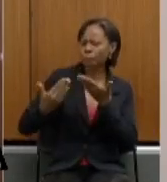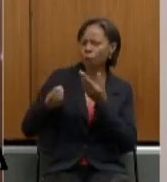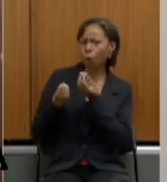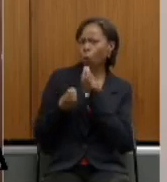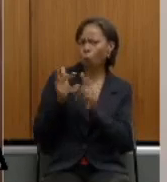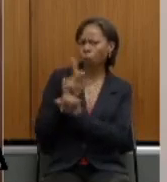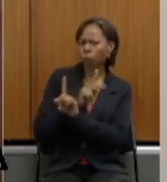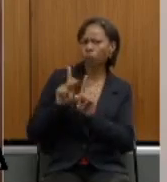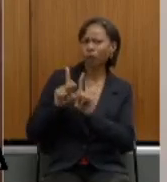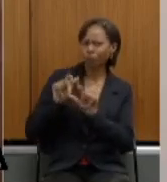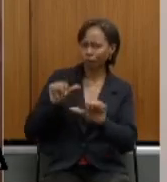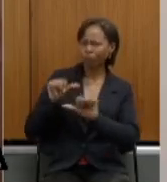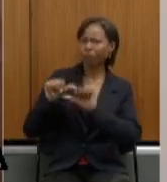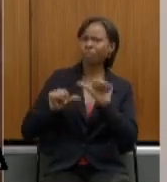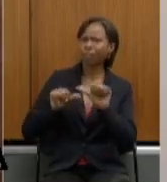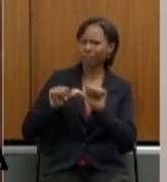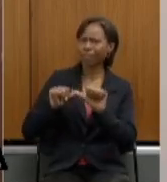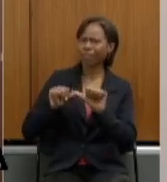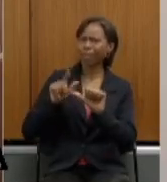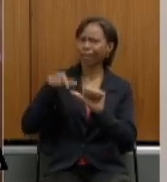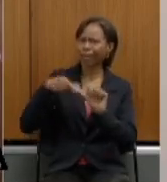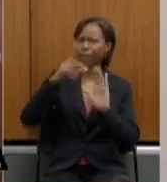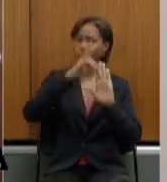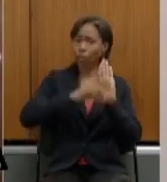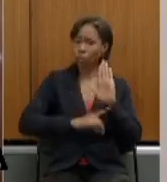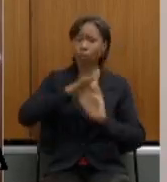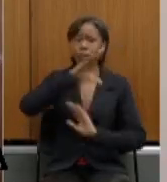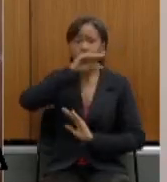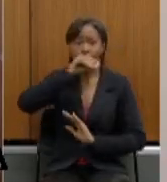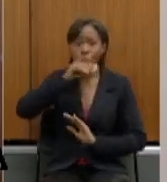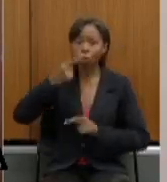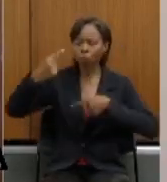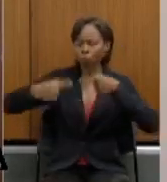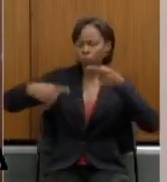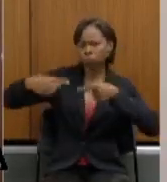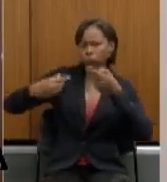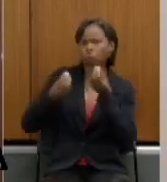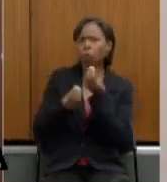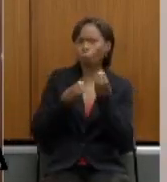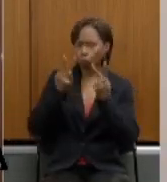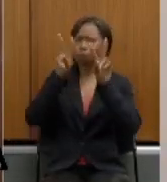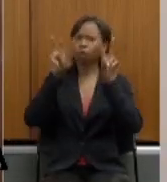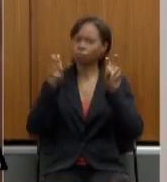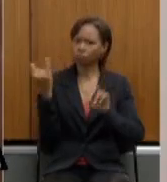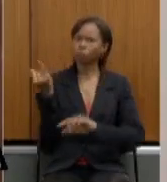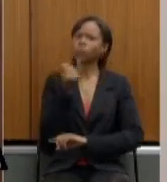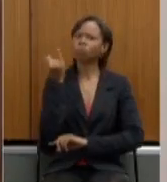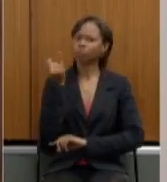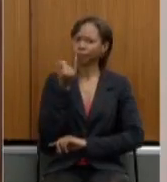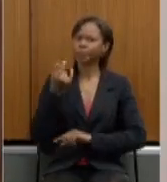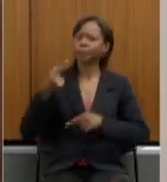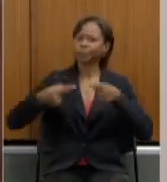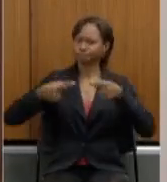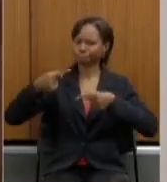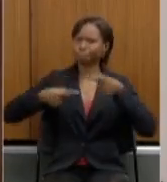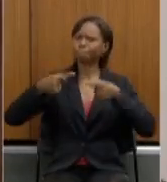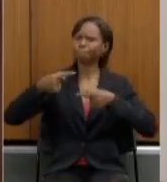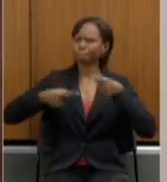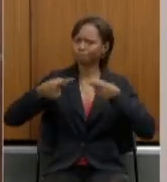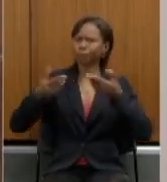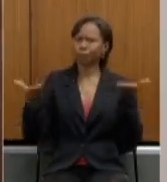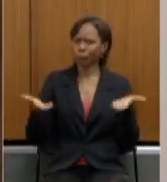da Previdência onde direitos de servidores serão debatidos e é muito importante que esse diálogo seja feito de forma